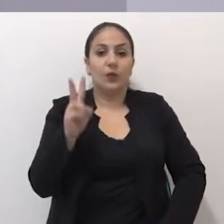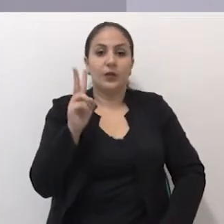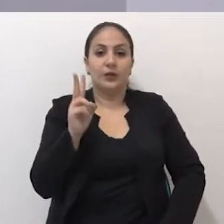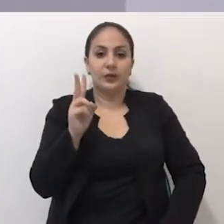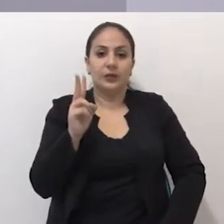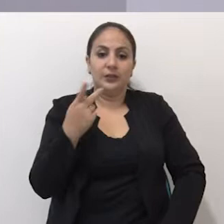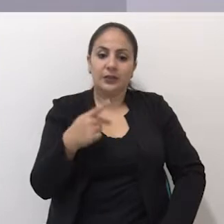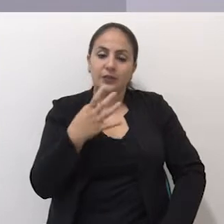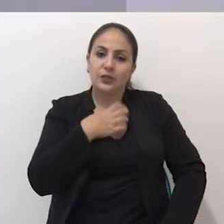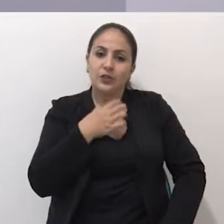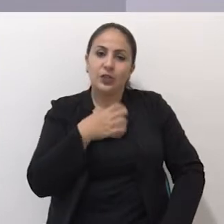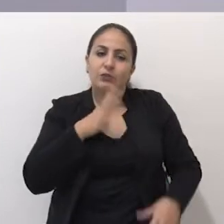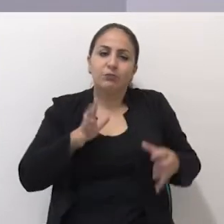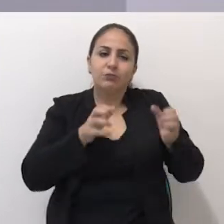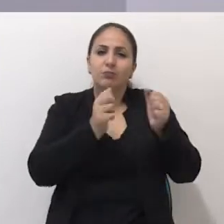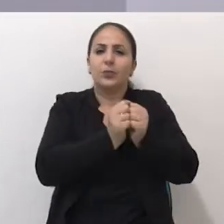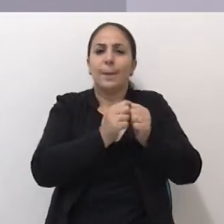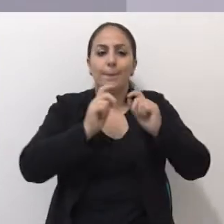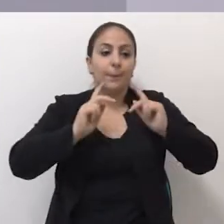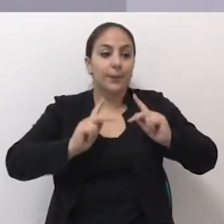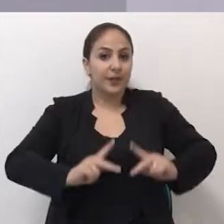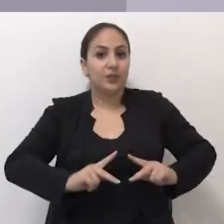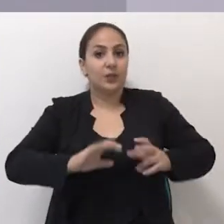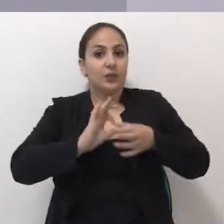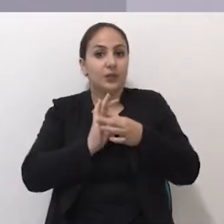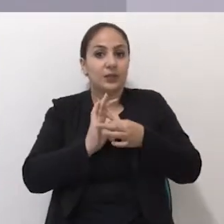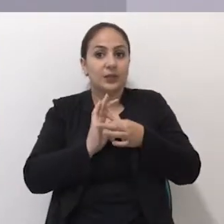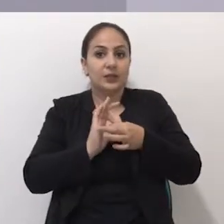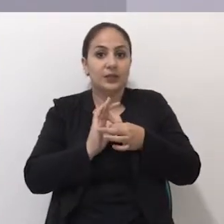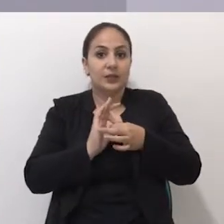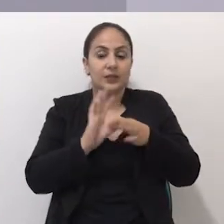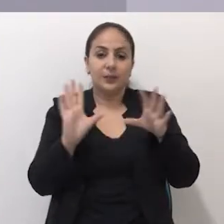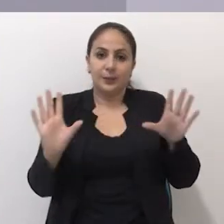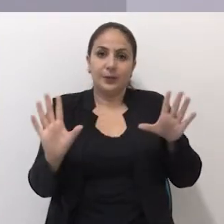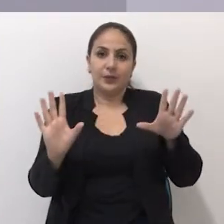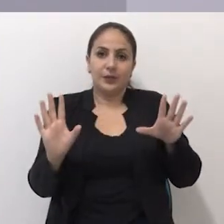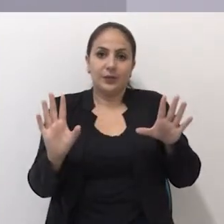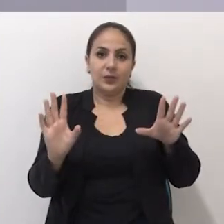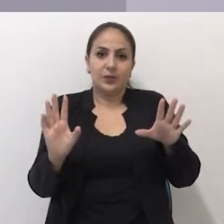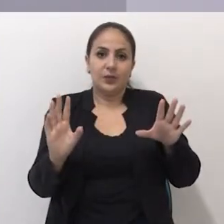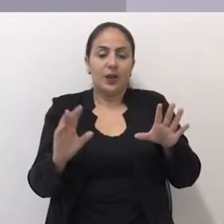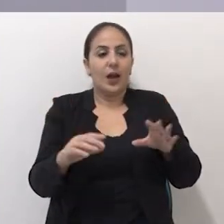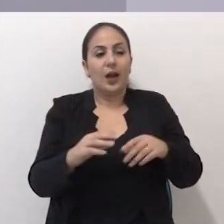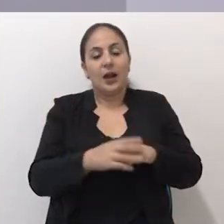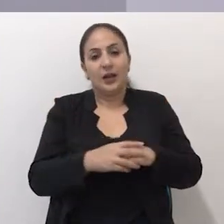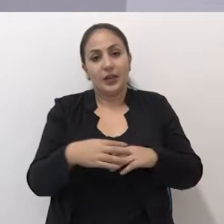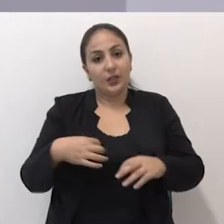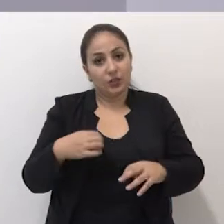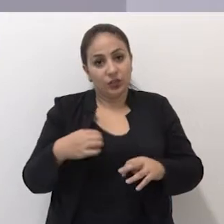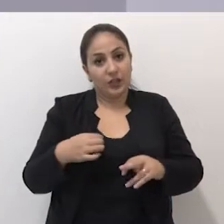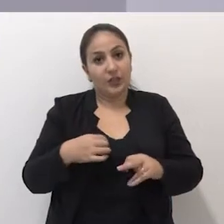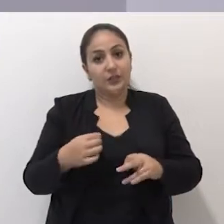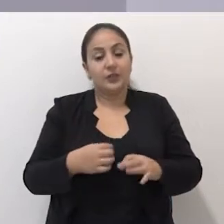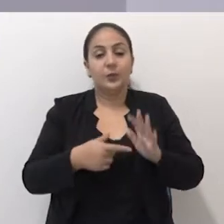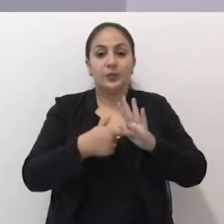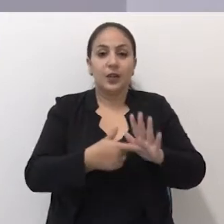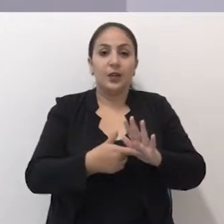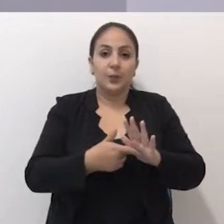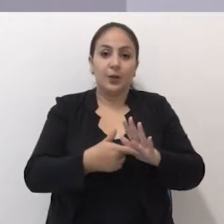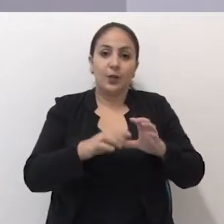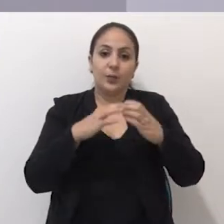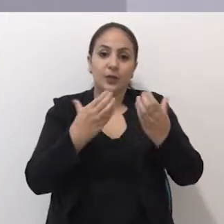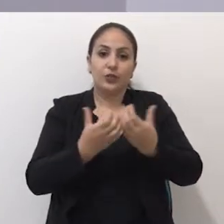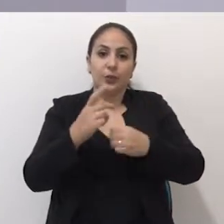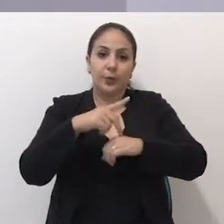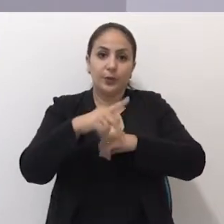Valorizamos assim aquele conjunto de pessoas que se disponibilizaram a concorrer e se apresentaram para a